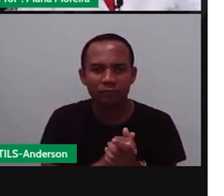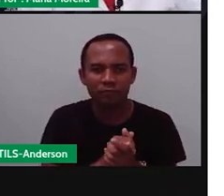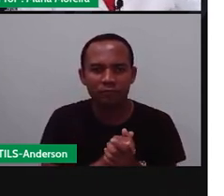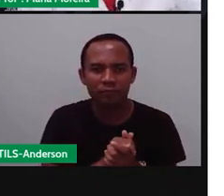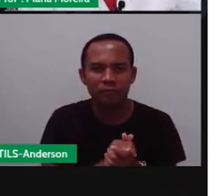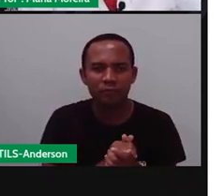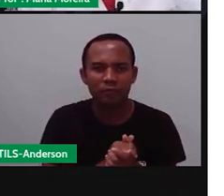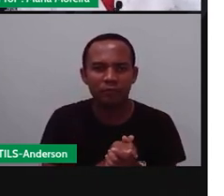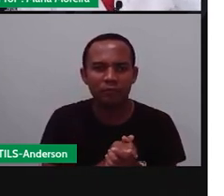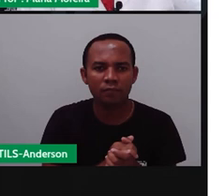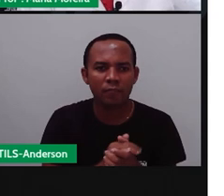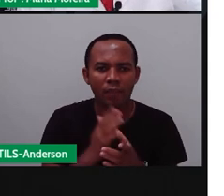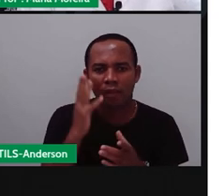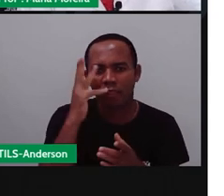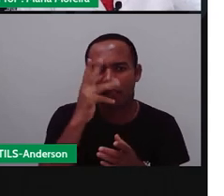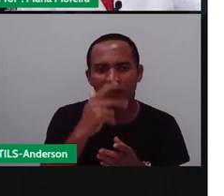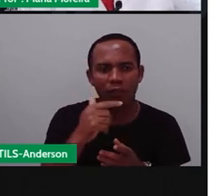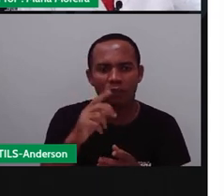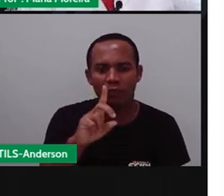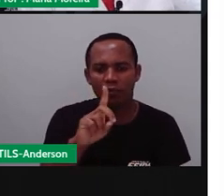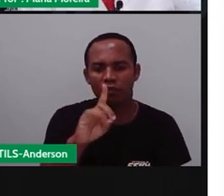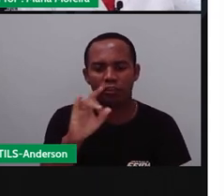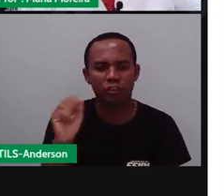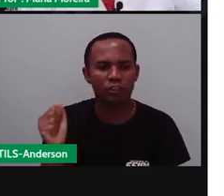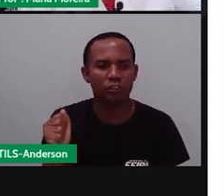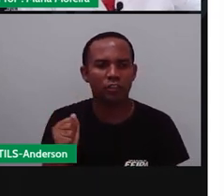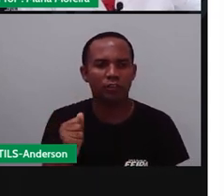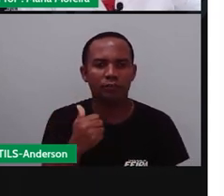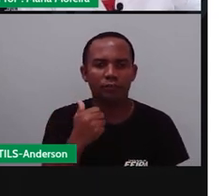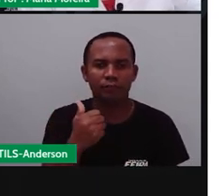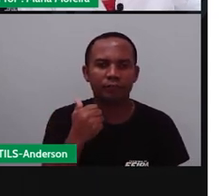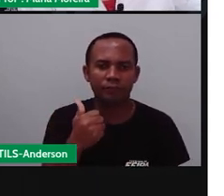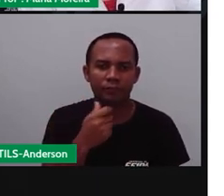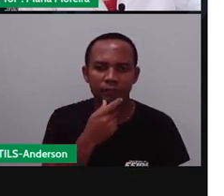Lindo dia, realmente, está um lindo dia, Edneia.